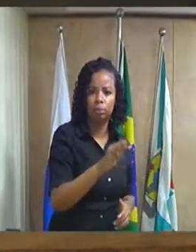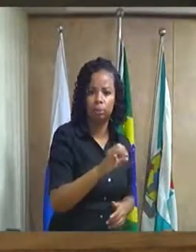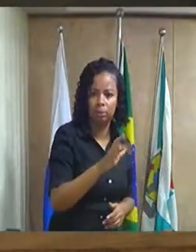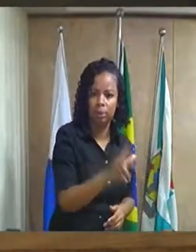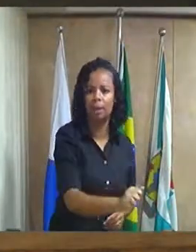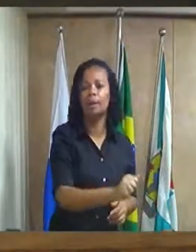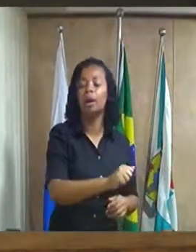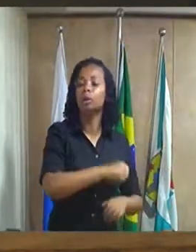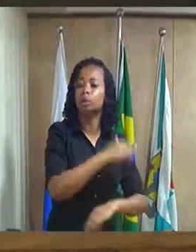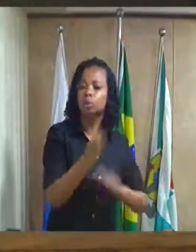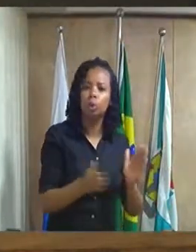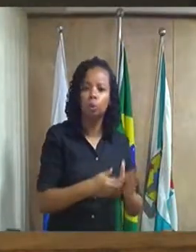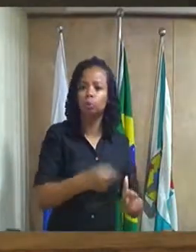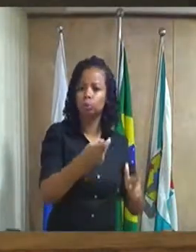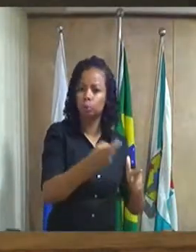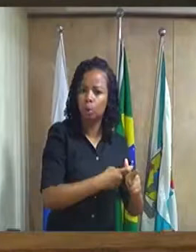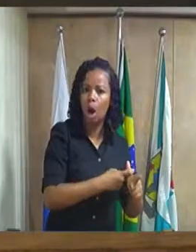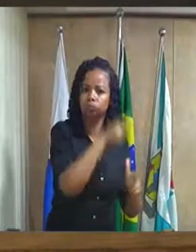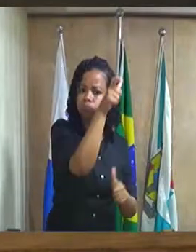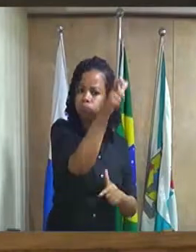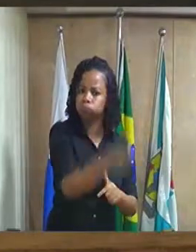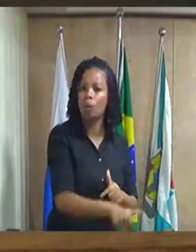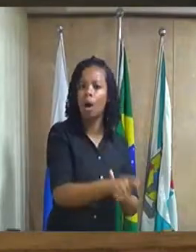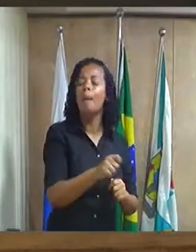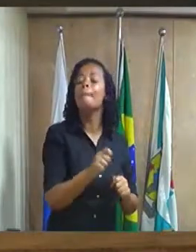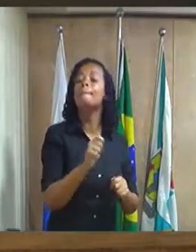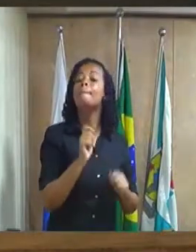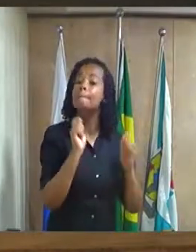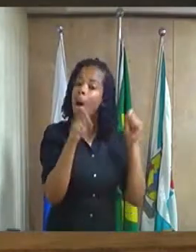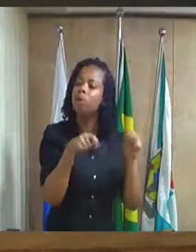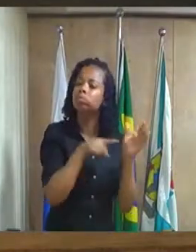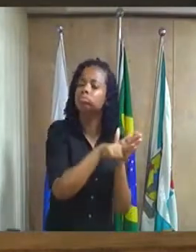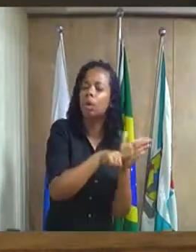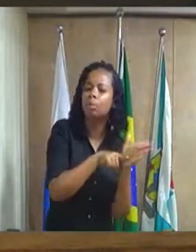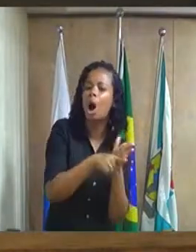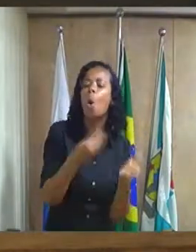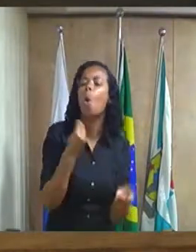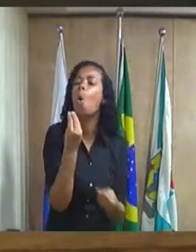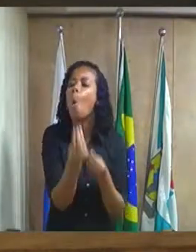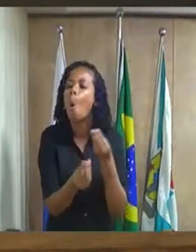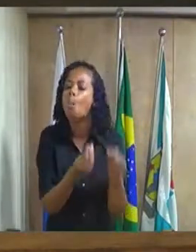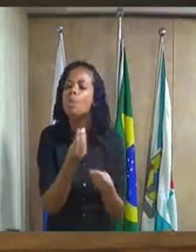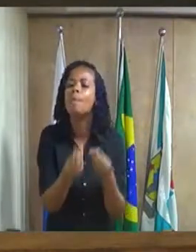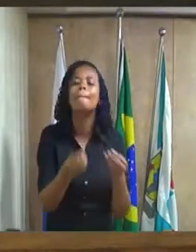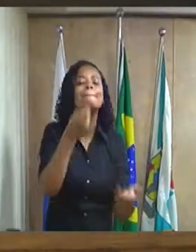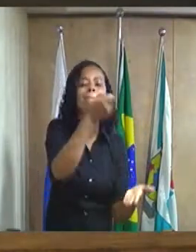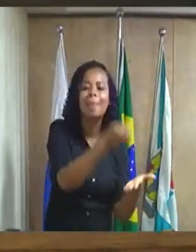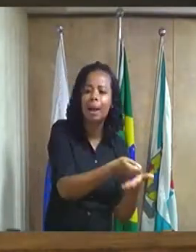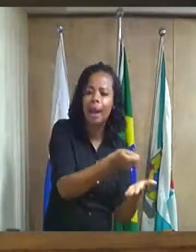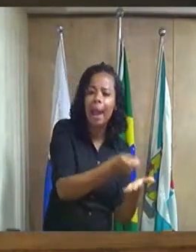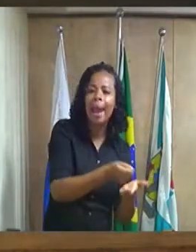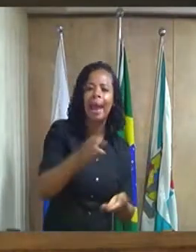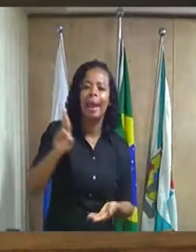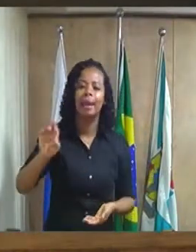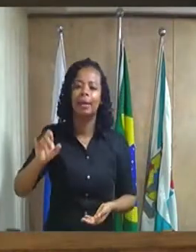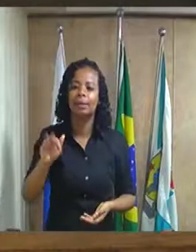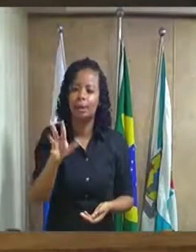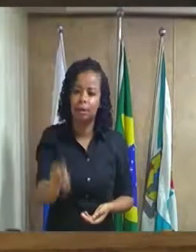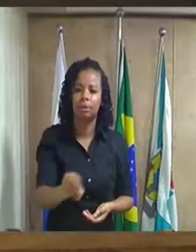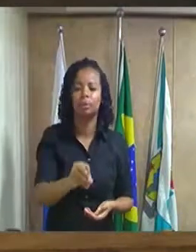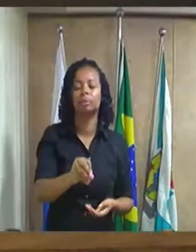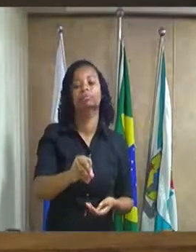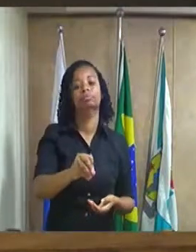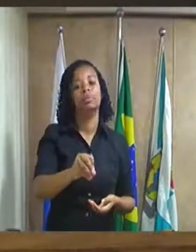devedores poderiam articular formas e maneiras de pagar o erário então